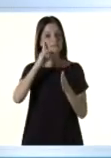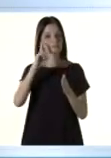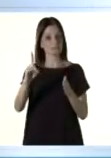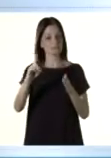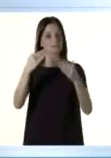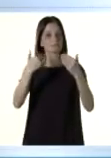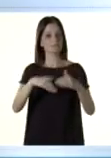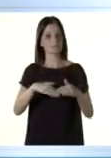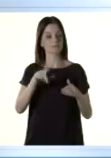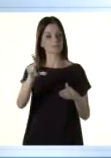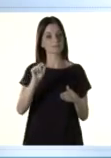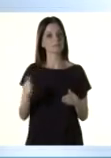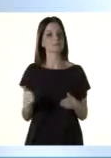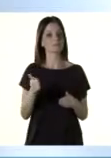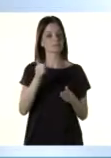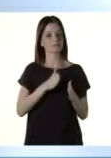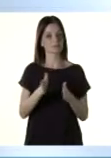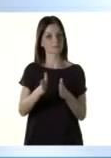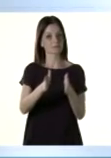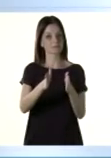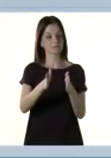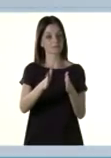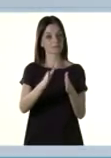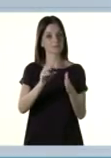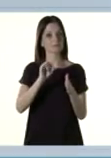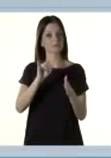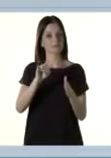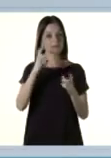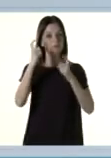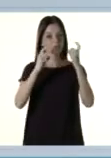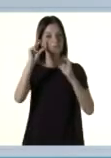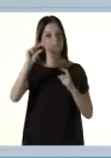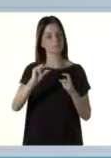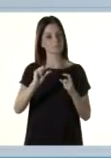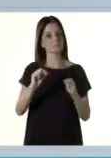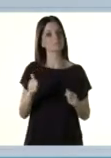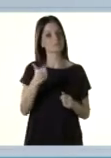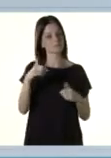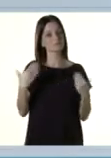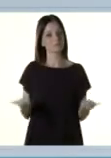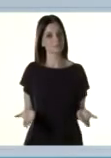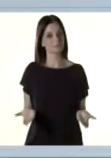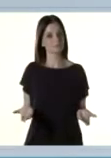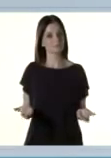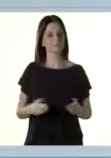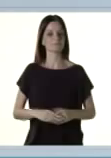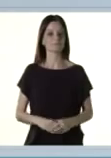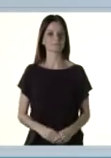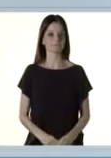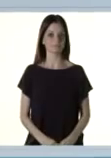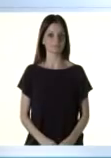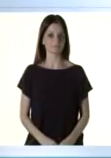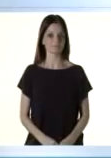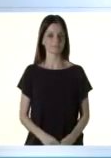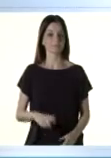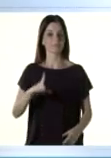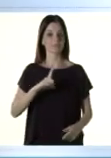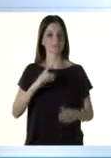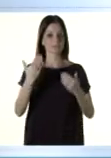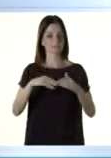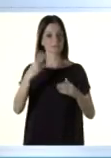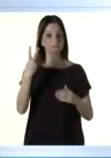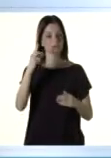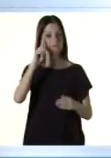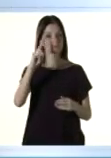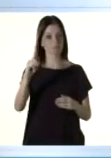antes do dia do exame e escolha o melhor caminho. Quanto menos preocupação no dia da prova, melhor, não é? São